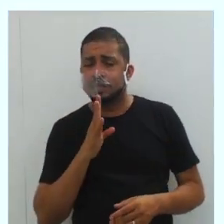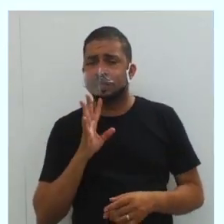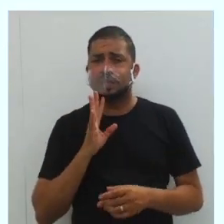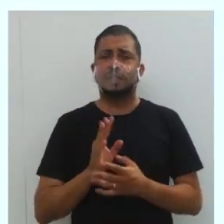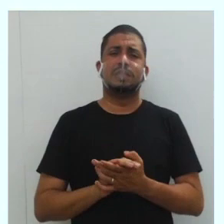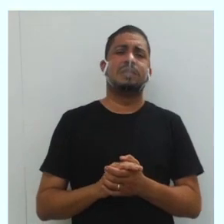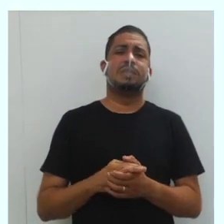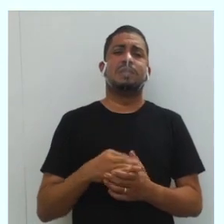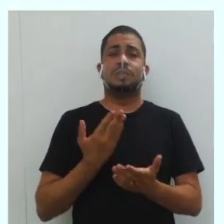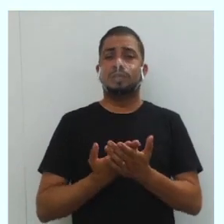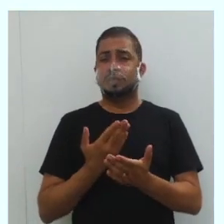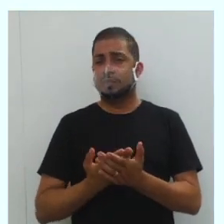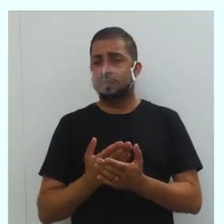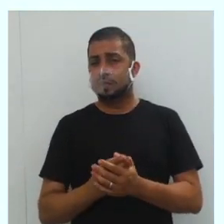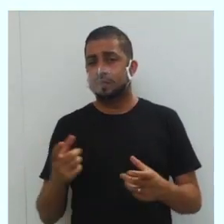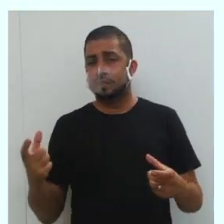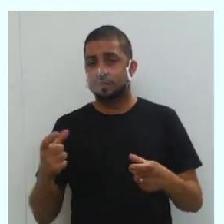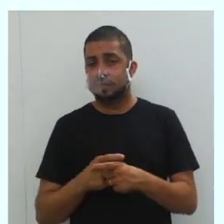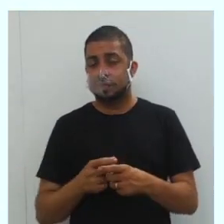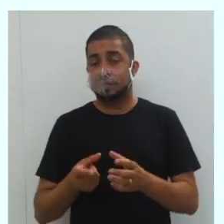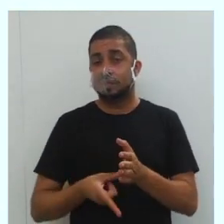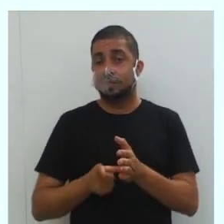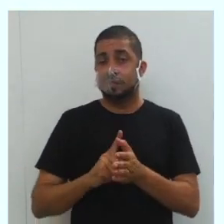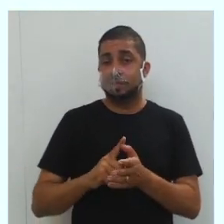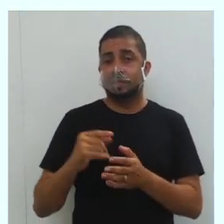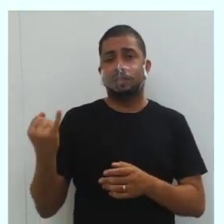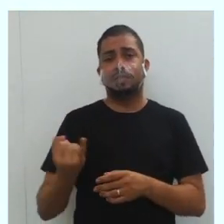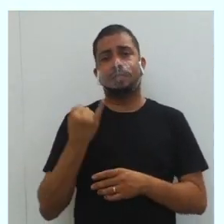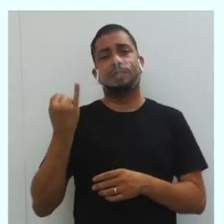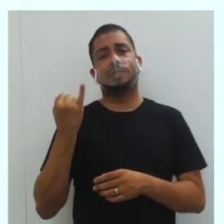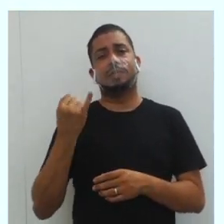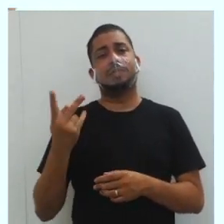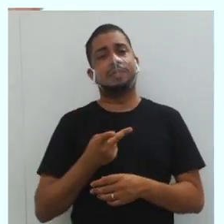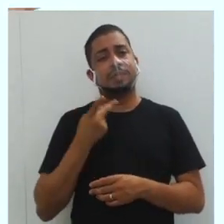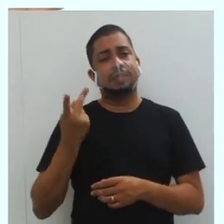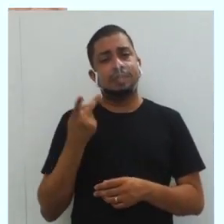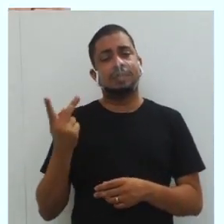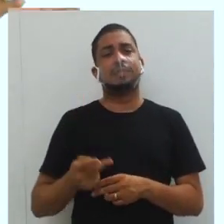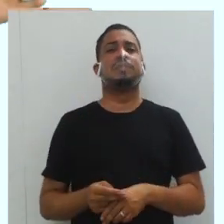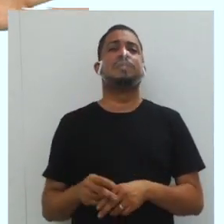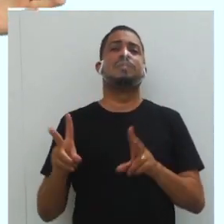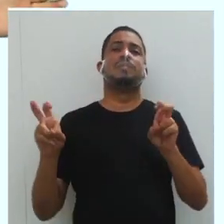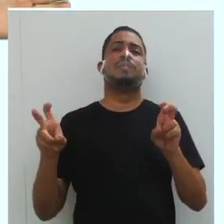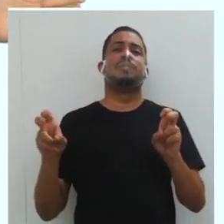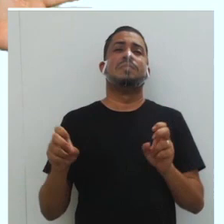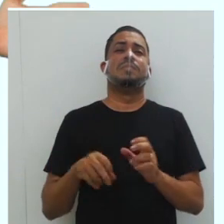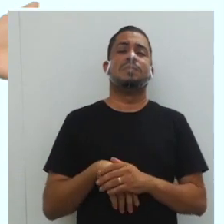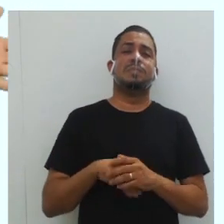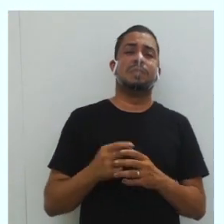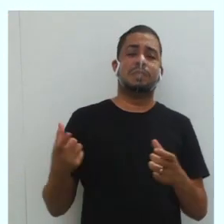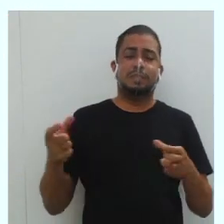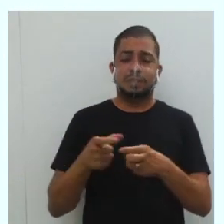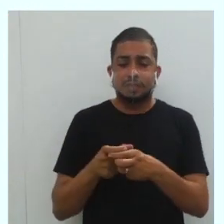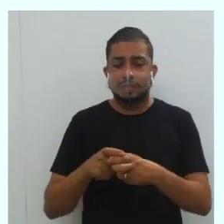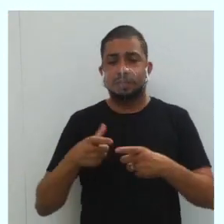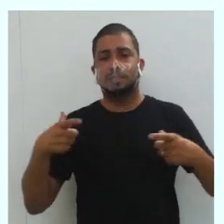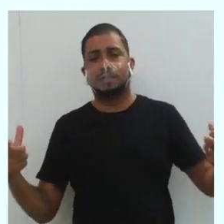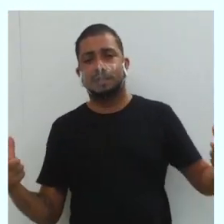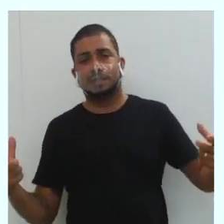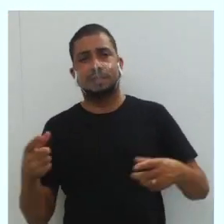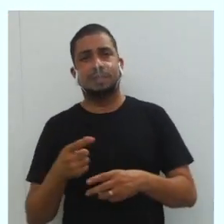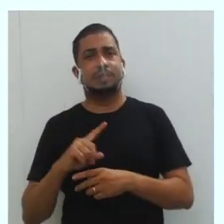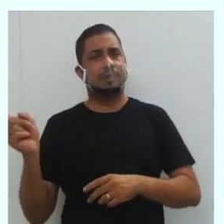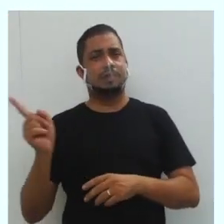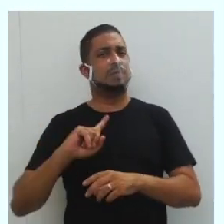vamos estudar um pouco sobre as minorias. Antes de mais nada, é importante salientar que essa questão, os conceitos de minoria e maioria aqui,